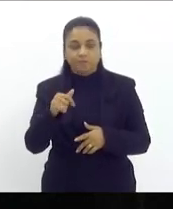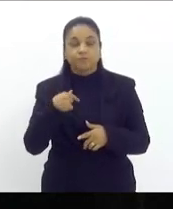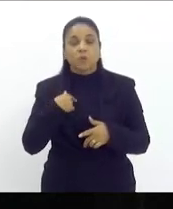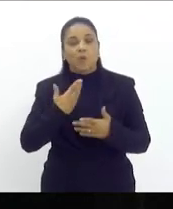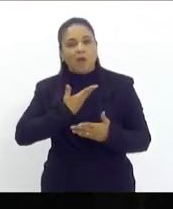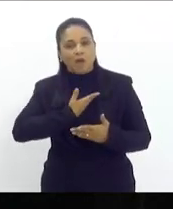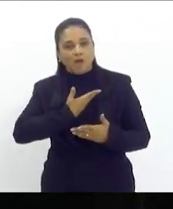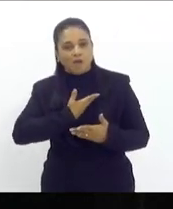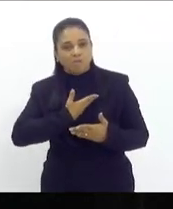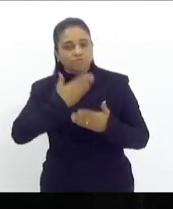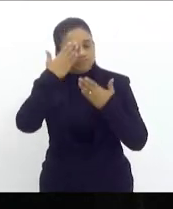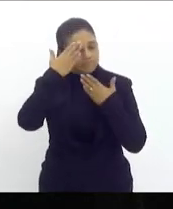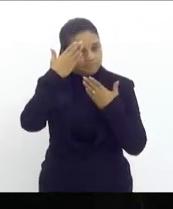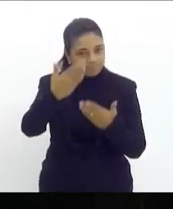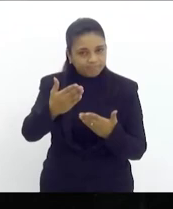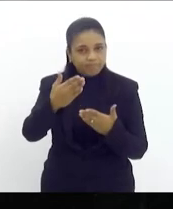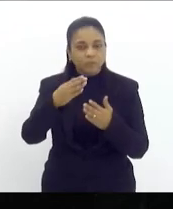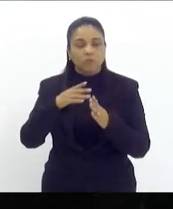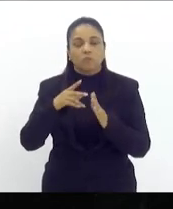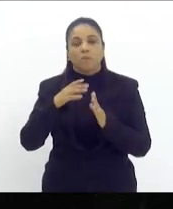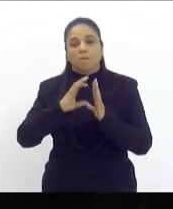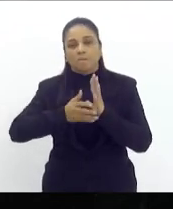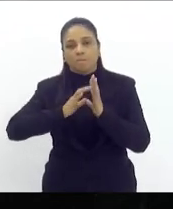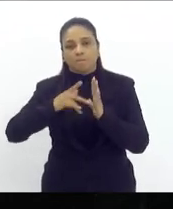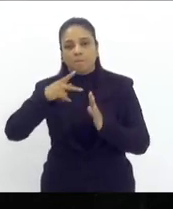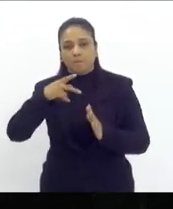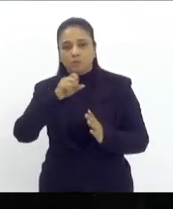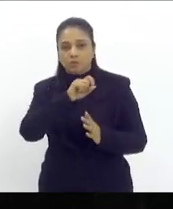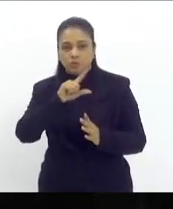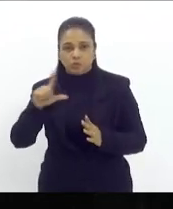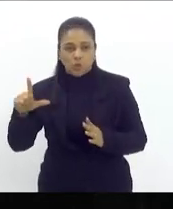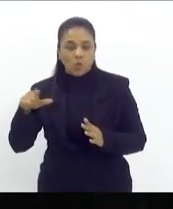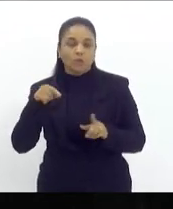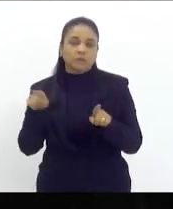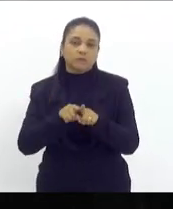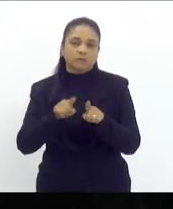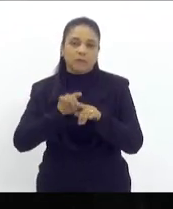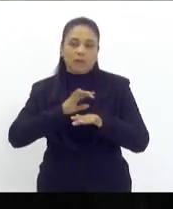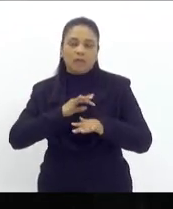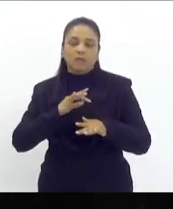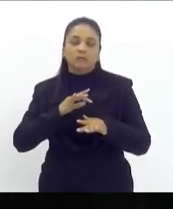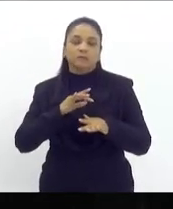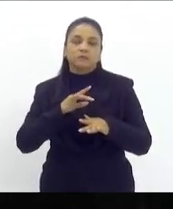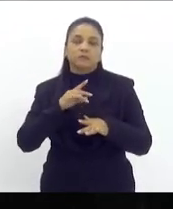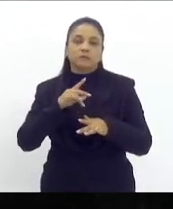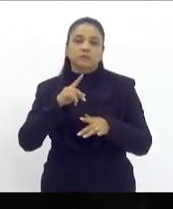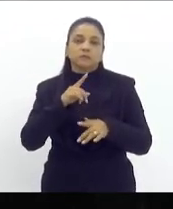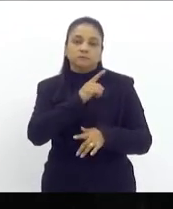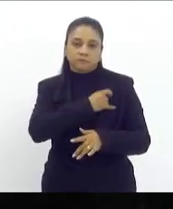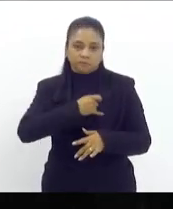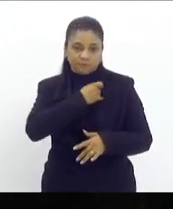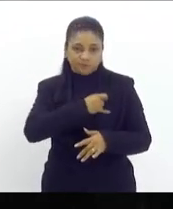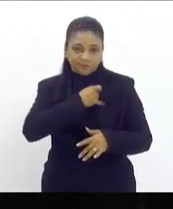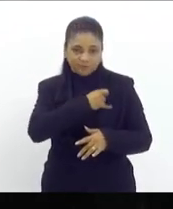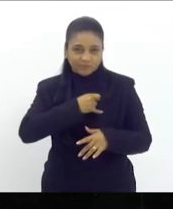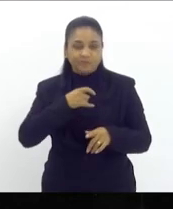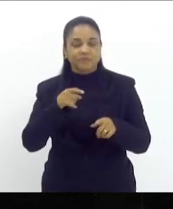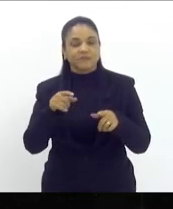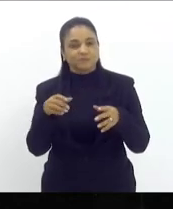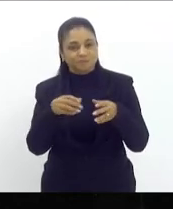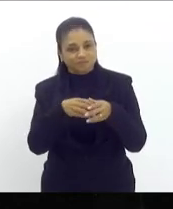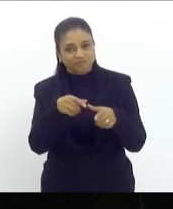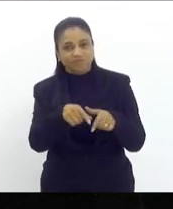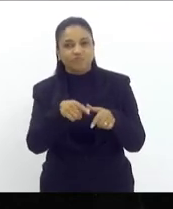companheiros do pessoal e da rede de São João de Miriti que estiveram comigo nessas agendas todas mas em especial ao meu